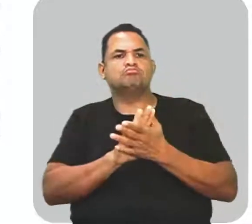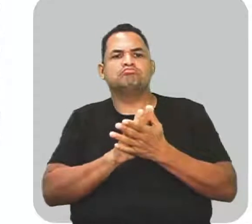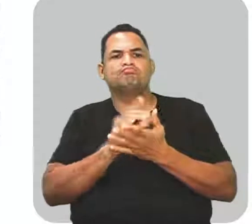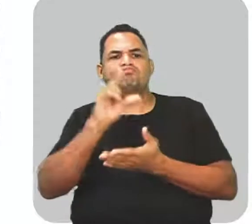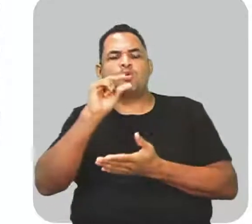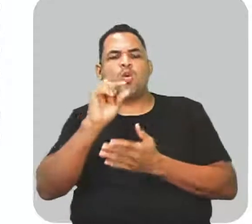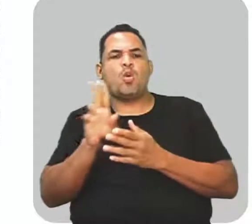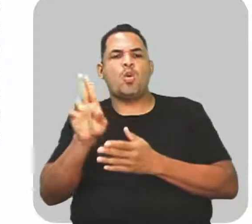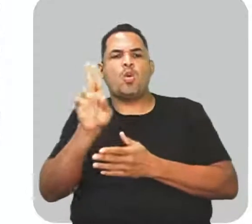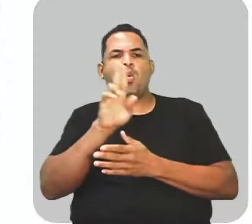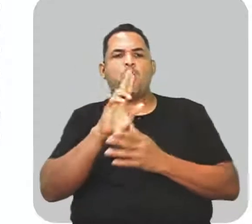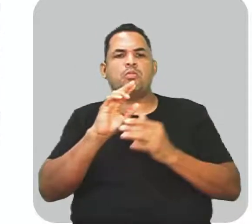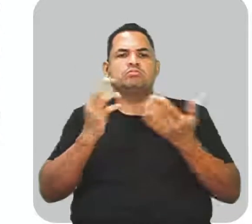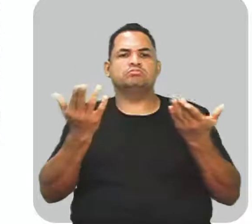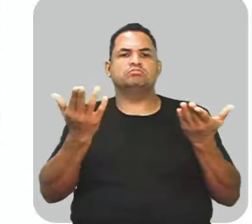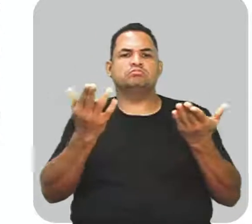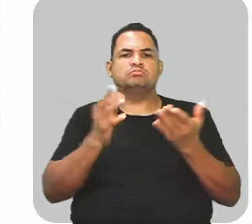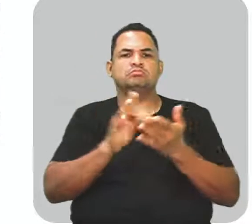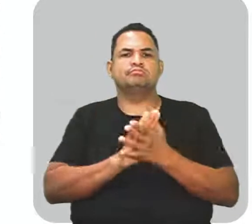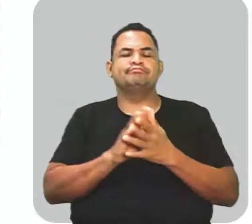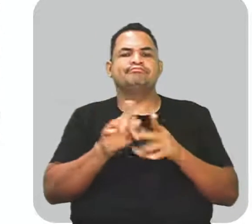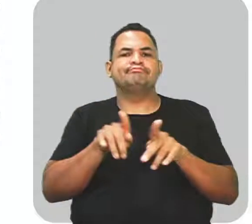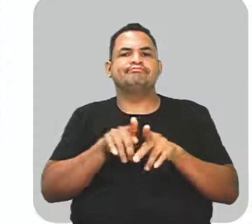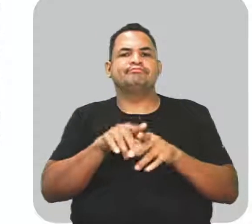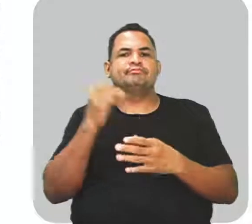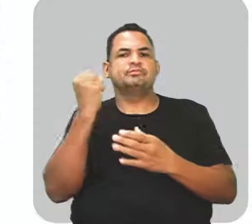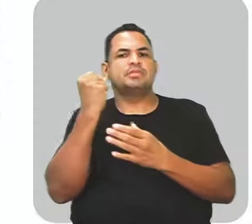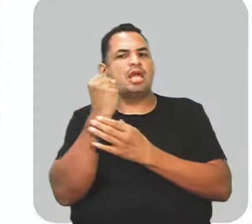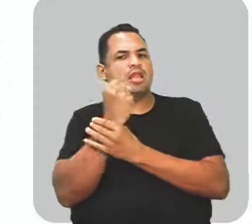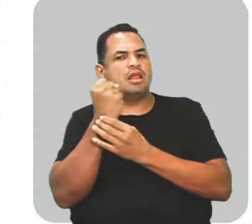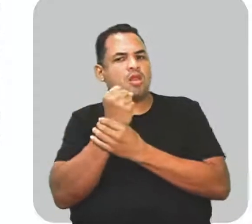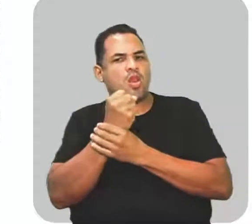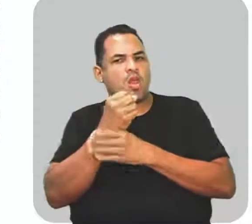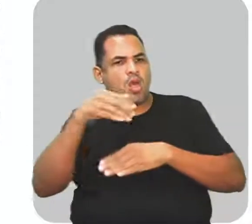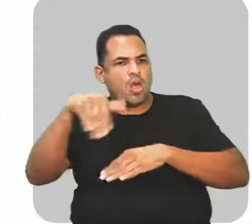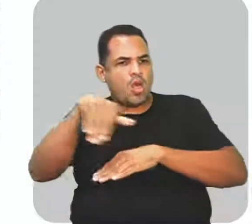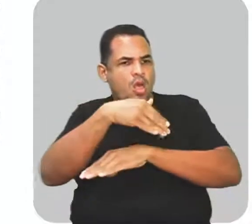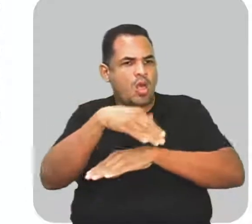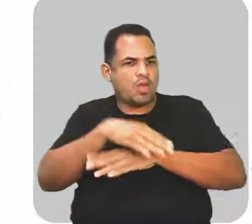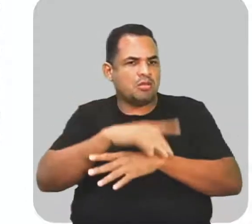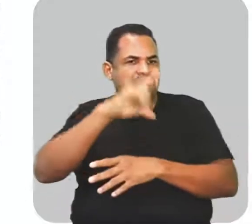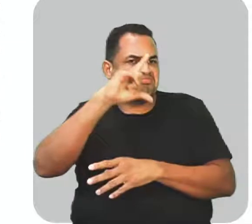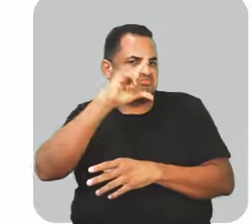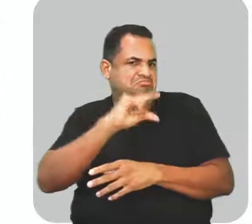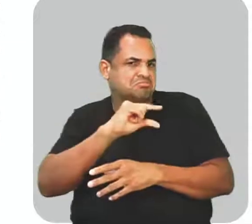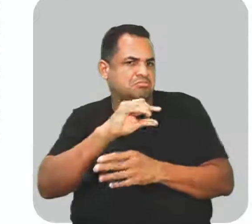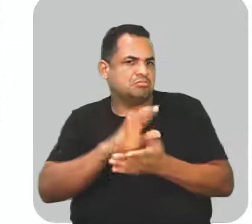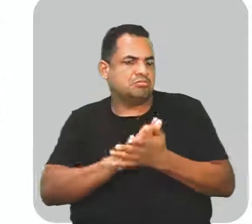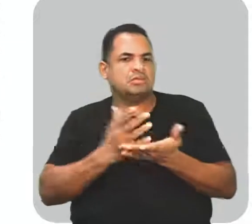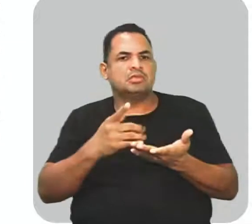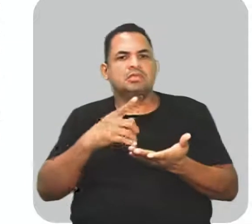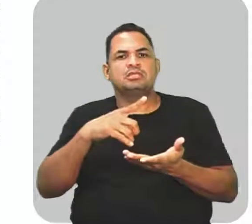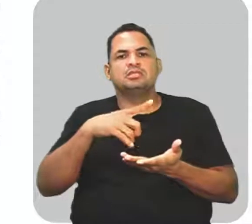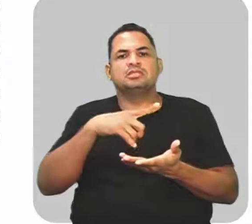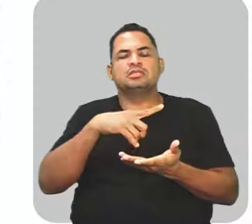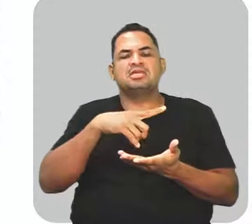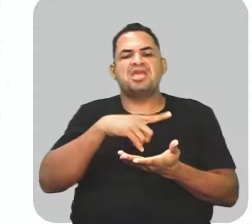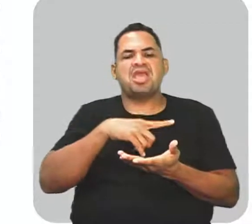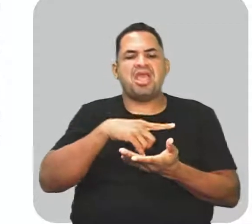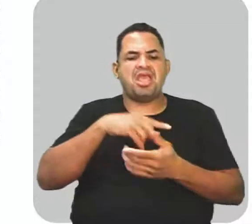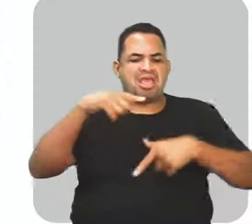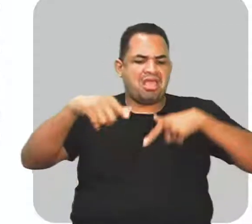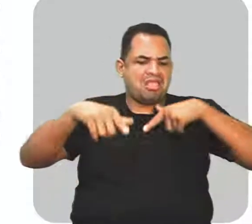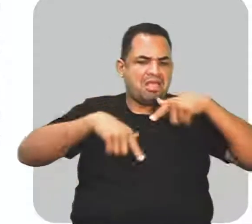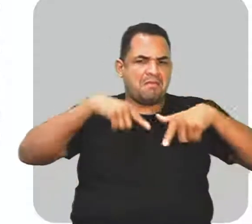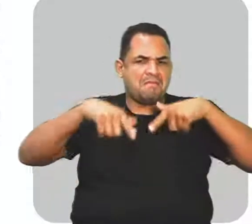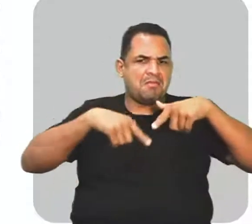abordado e questionado. Ainda, a segurança nas ruas é escassa e a geração de vagas de